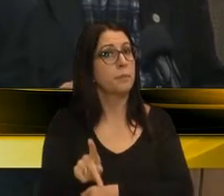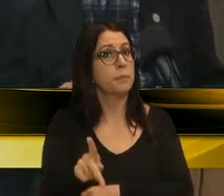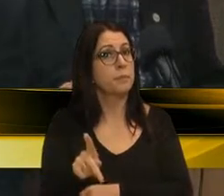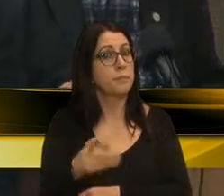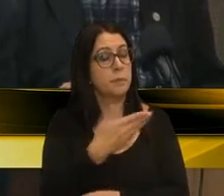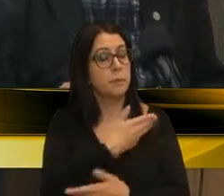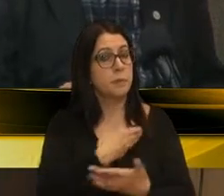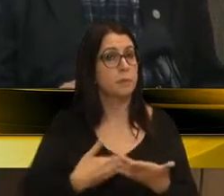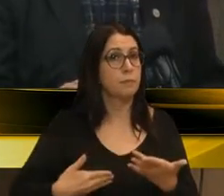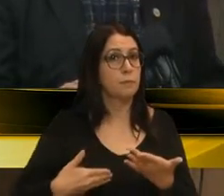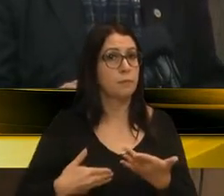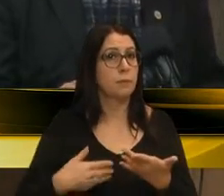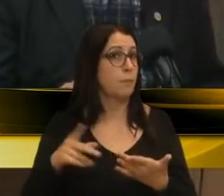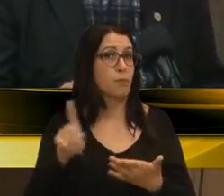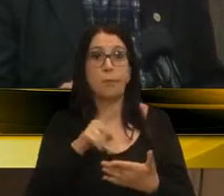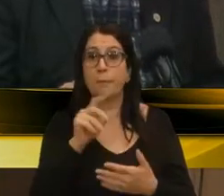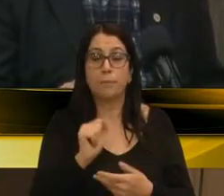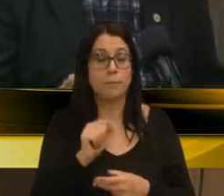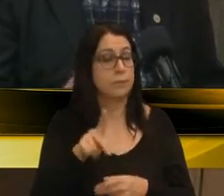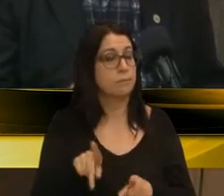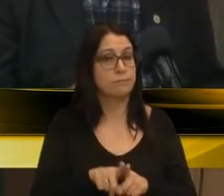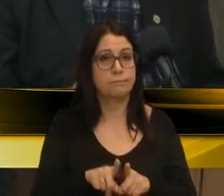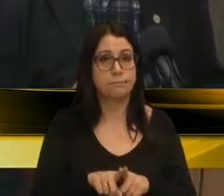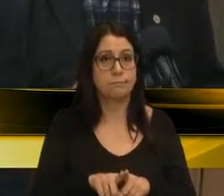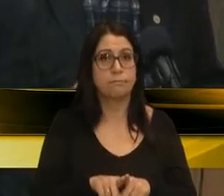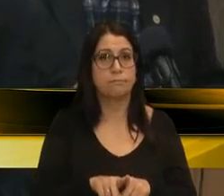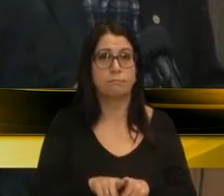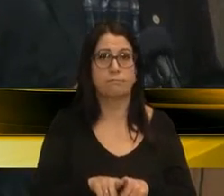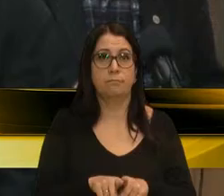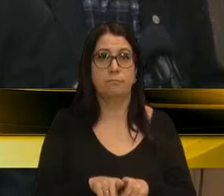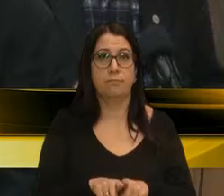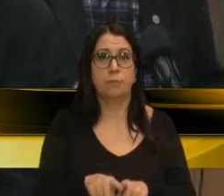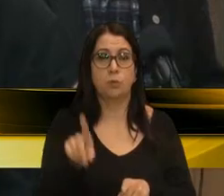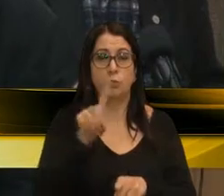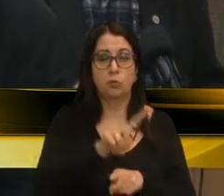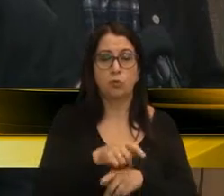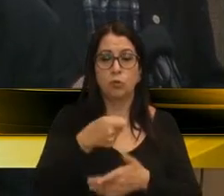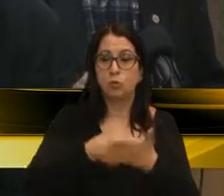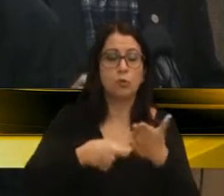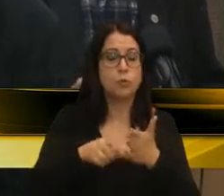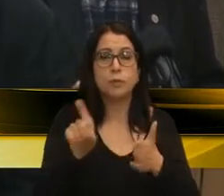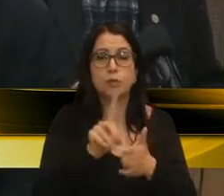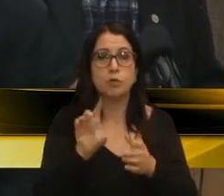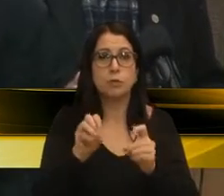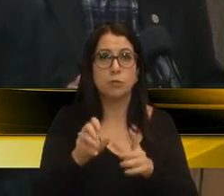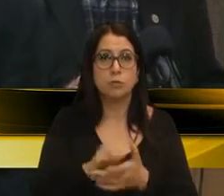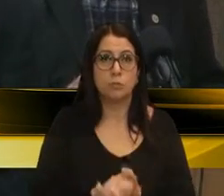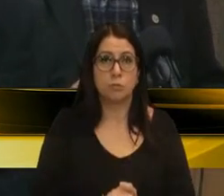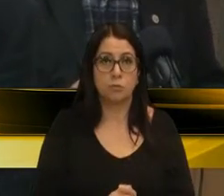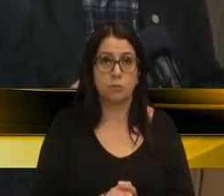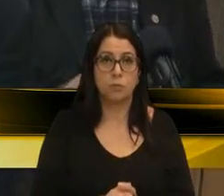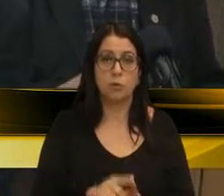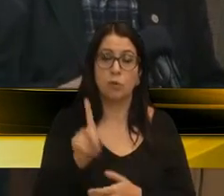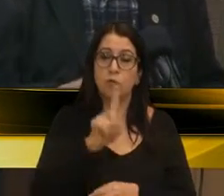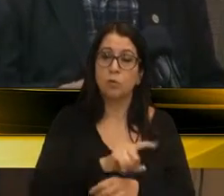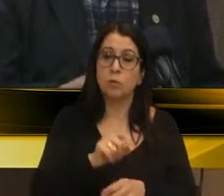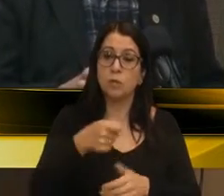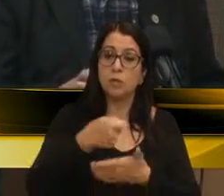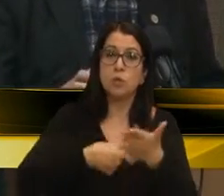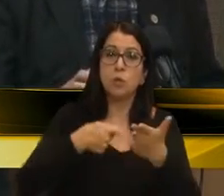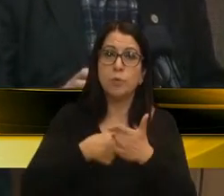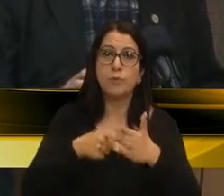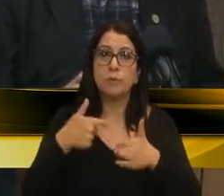esse governo poderão não se aposentar também. Então, lá é um dia de luta não só da educação, é um dia de luta dos